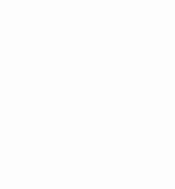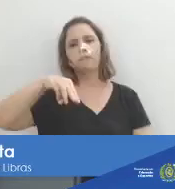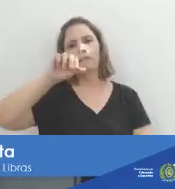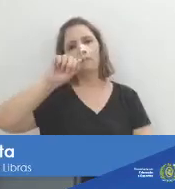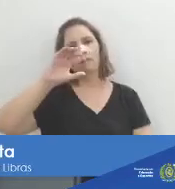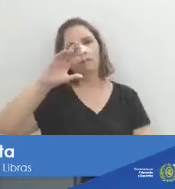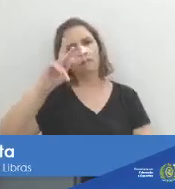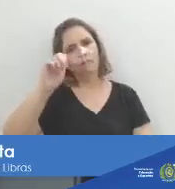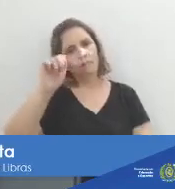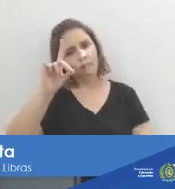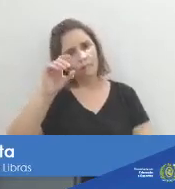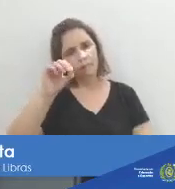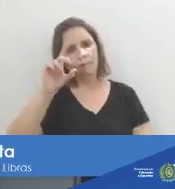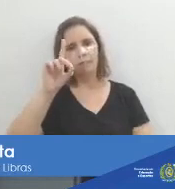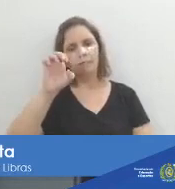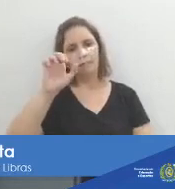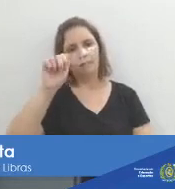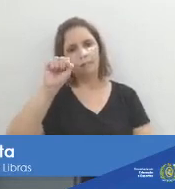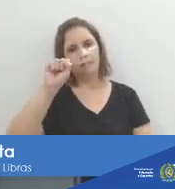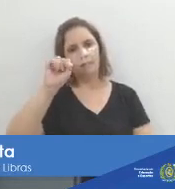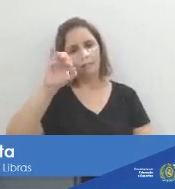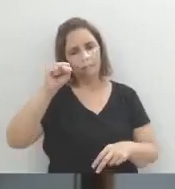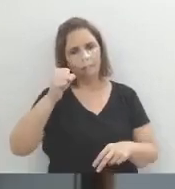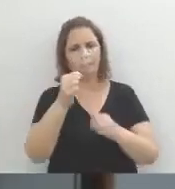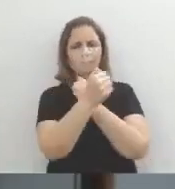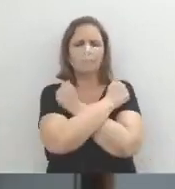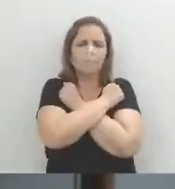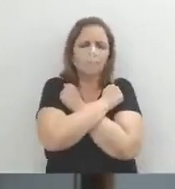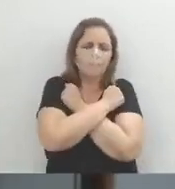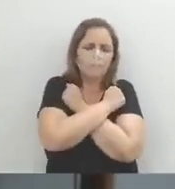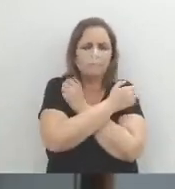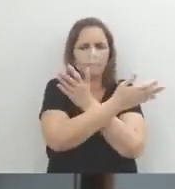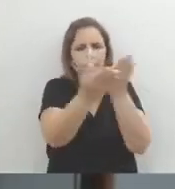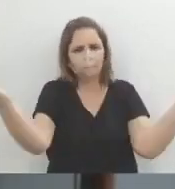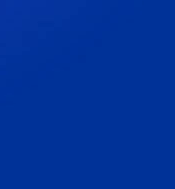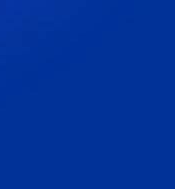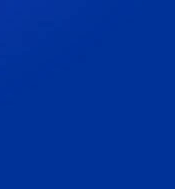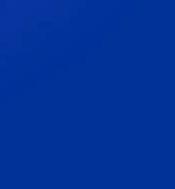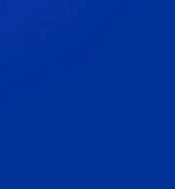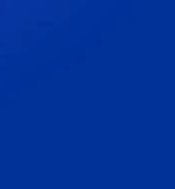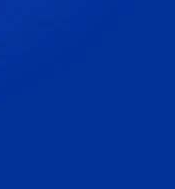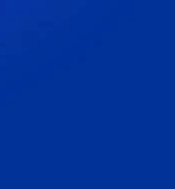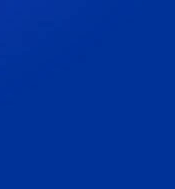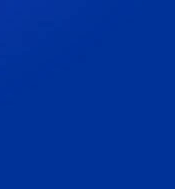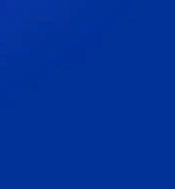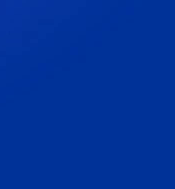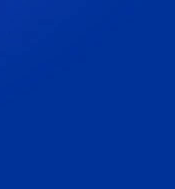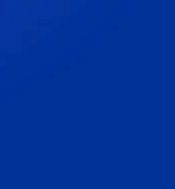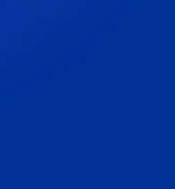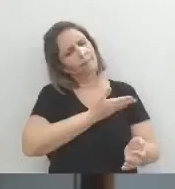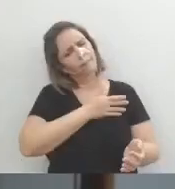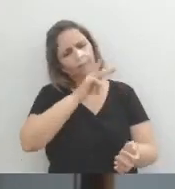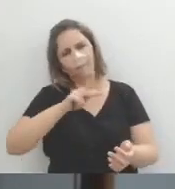realismo brasileiro, vou dar um abraço para todos os professores do Estado de Pernambuco, em especial os meus colegas, professores de língua